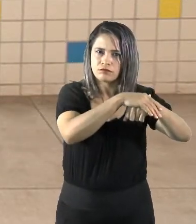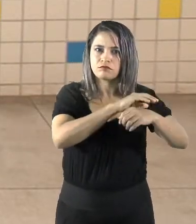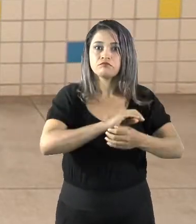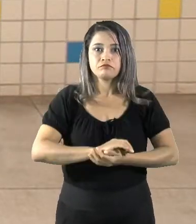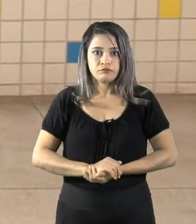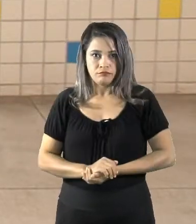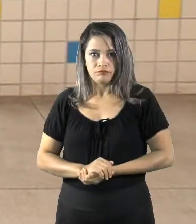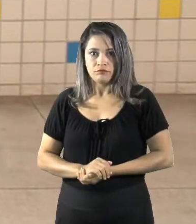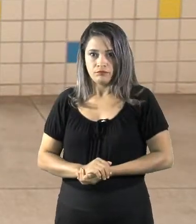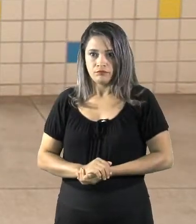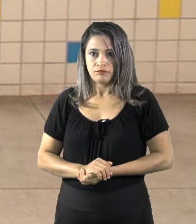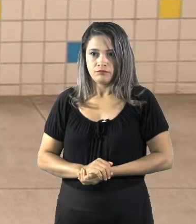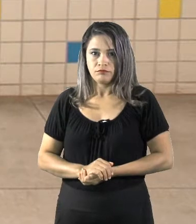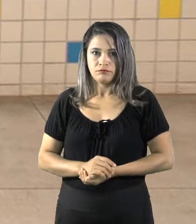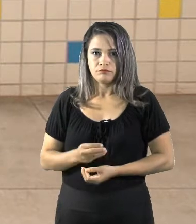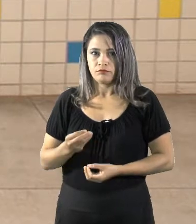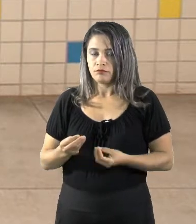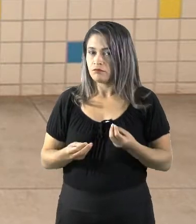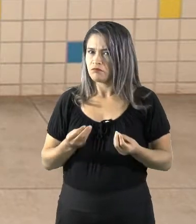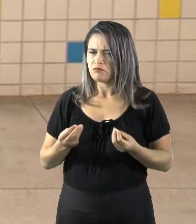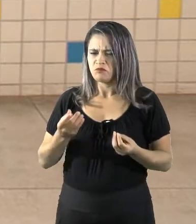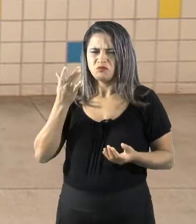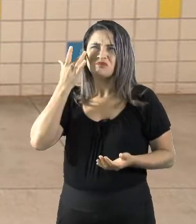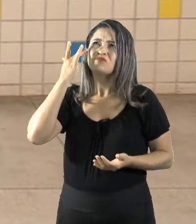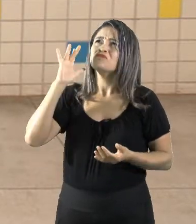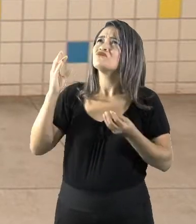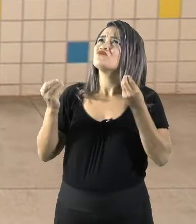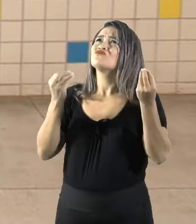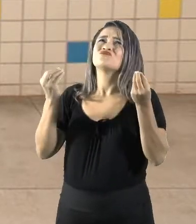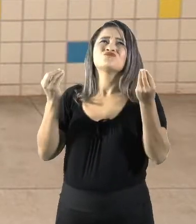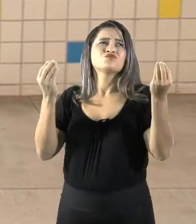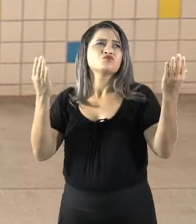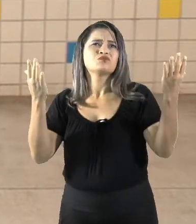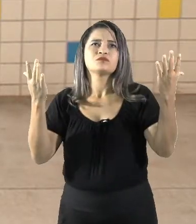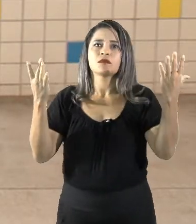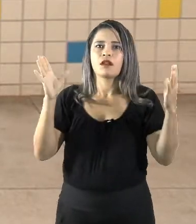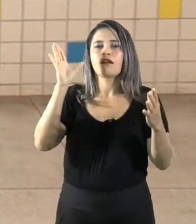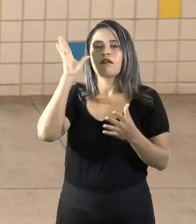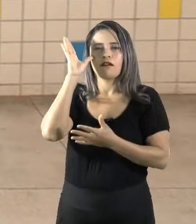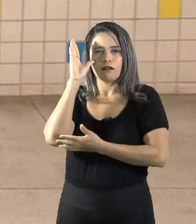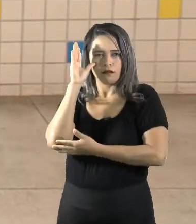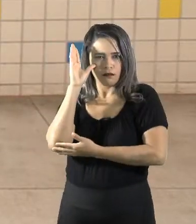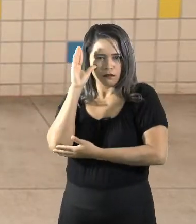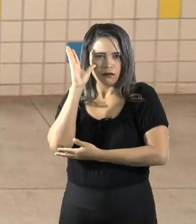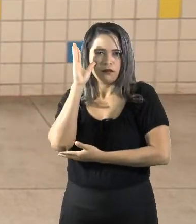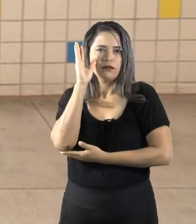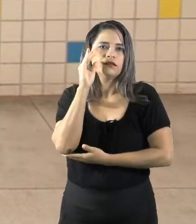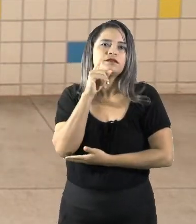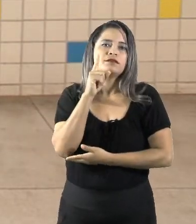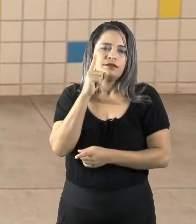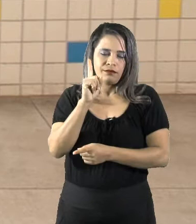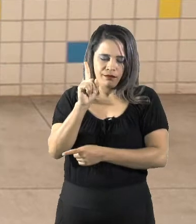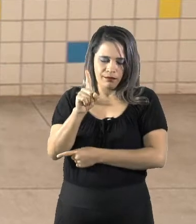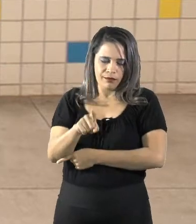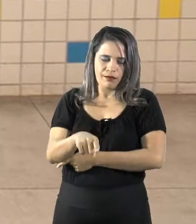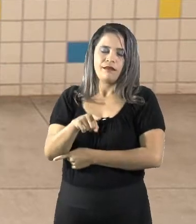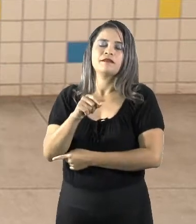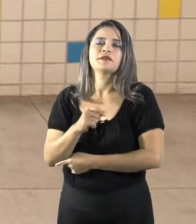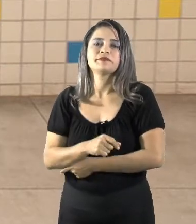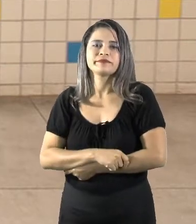a respeito de como funcionava isso. Por isso a curiosidade pela astronomia, por isso a